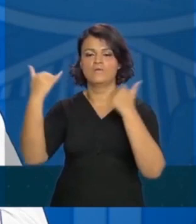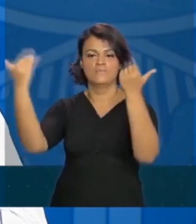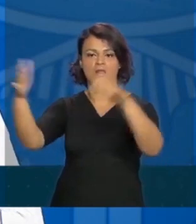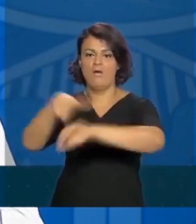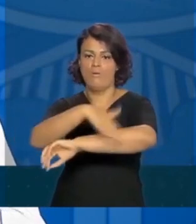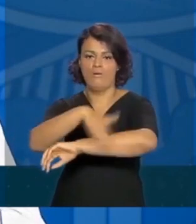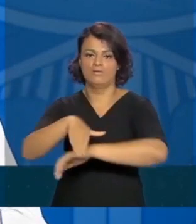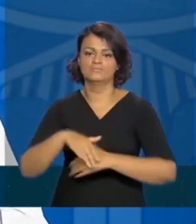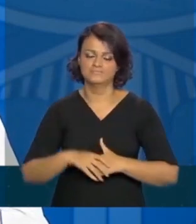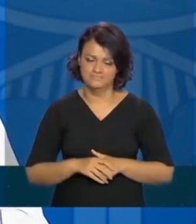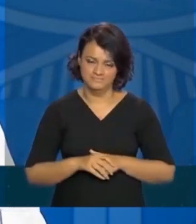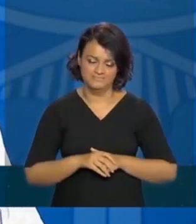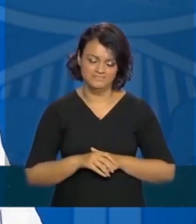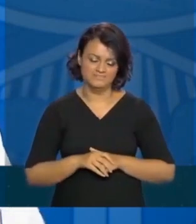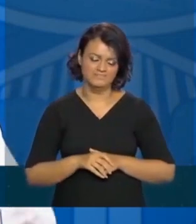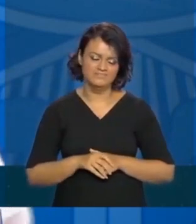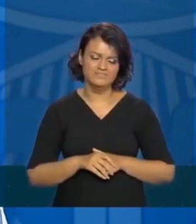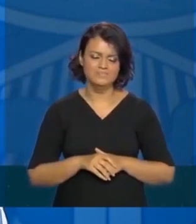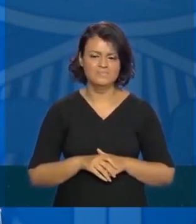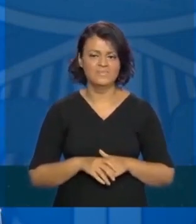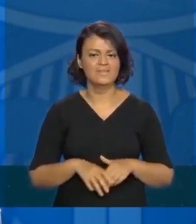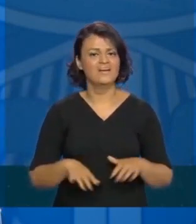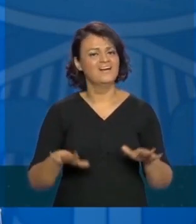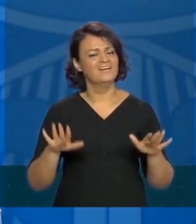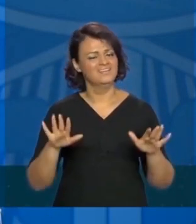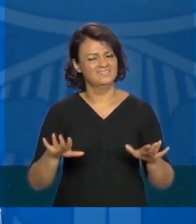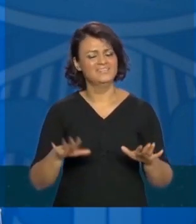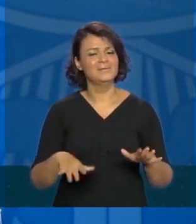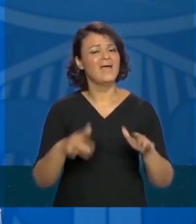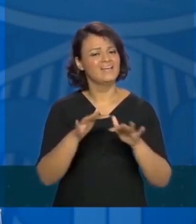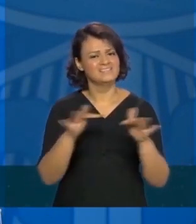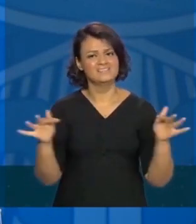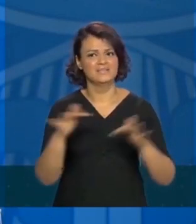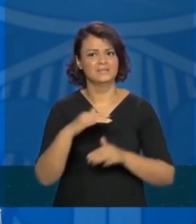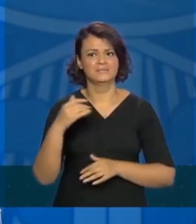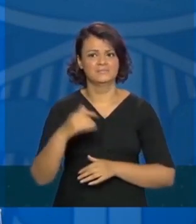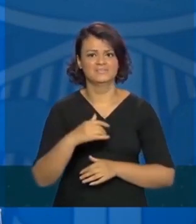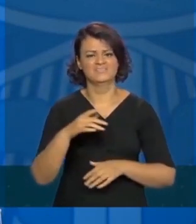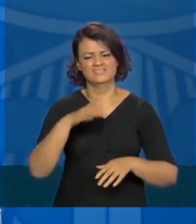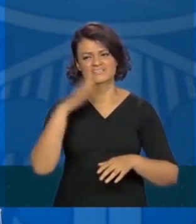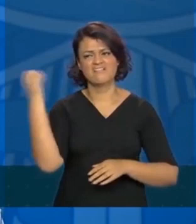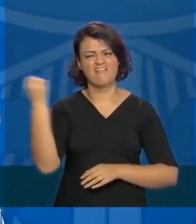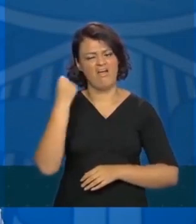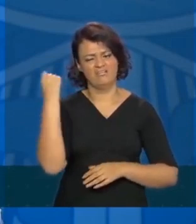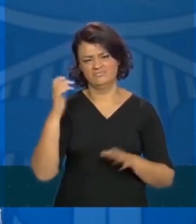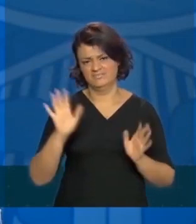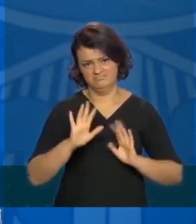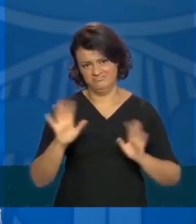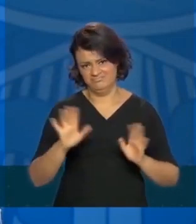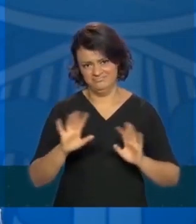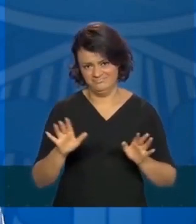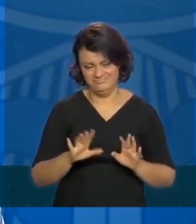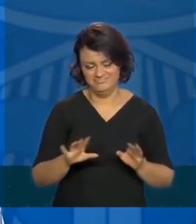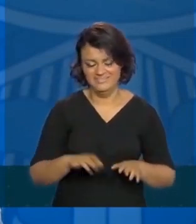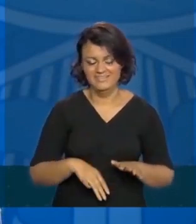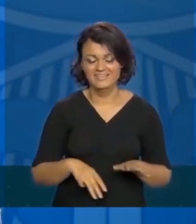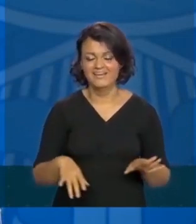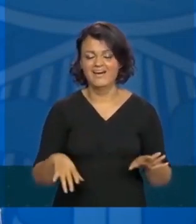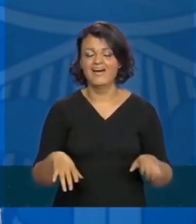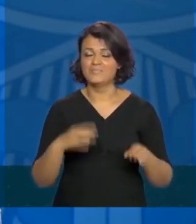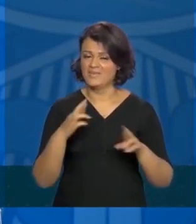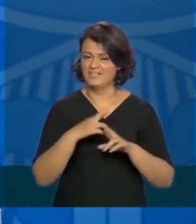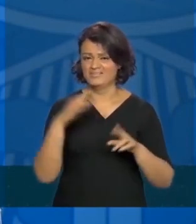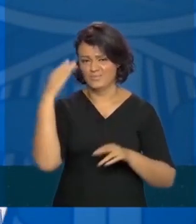Não vamos fazer desse caso um caso maior do que ele já é. O caso agora é uma